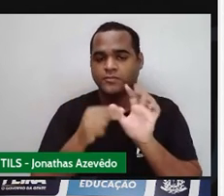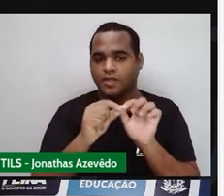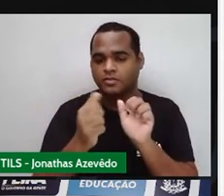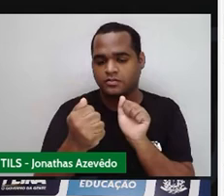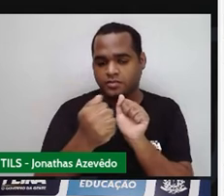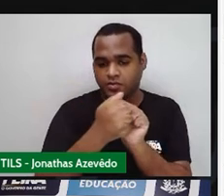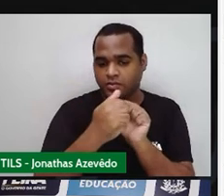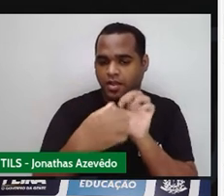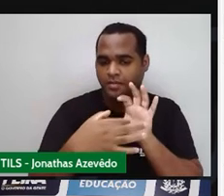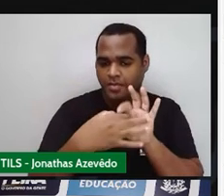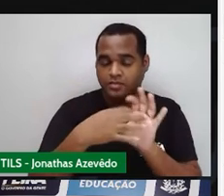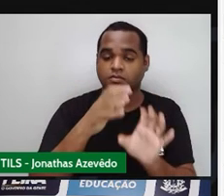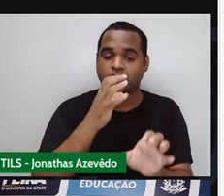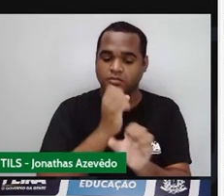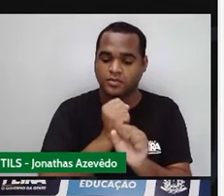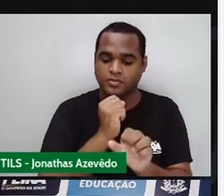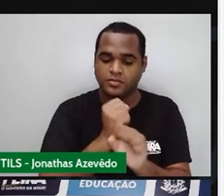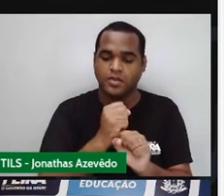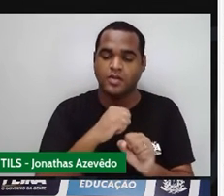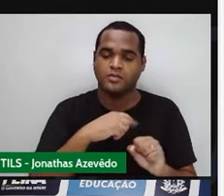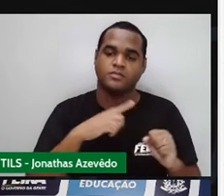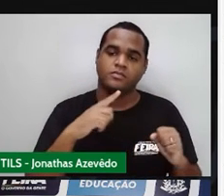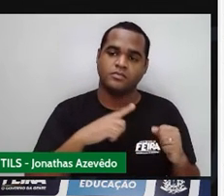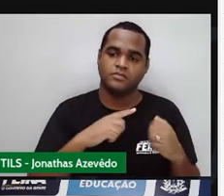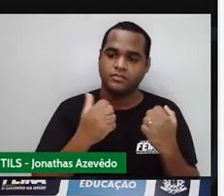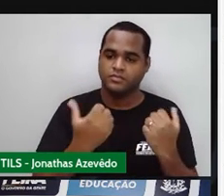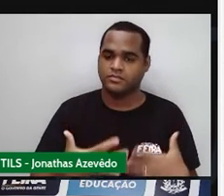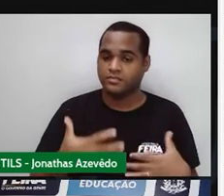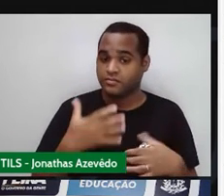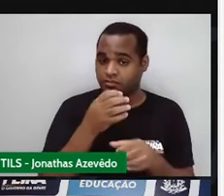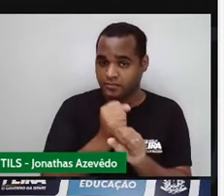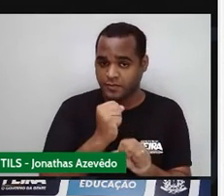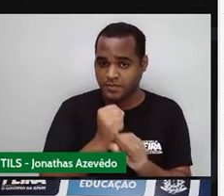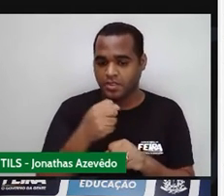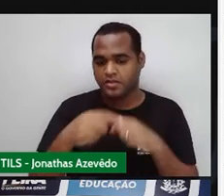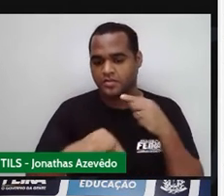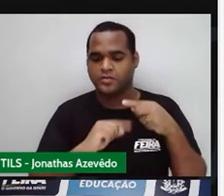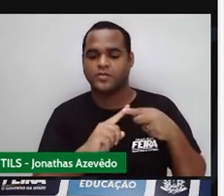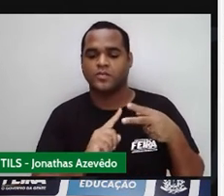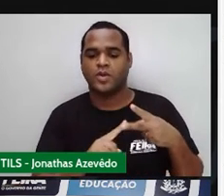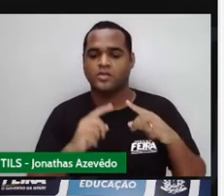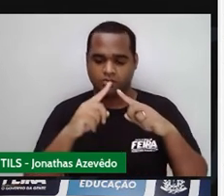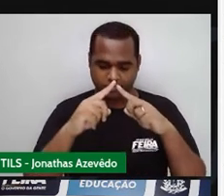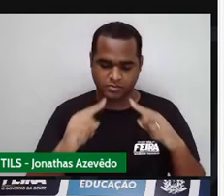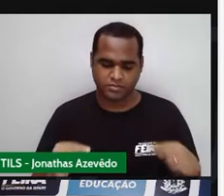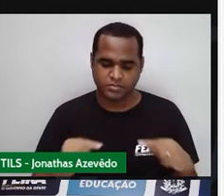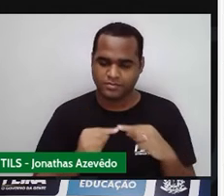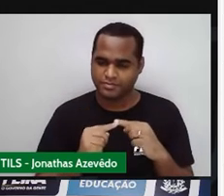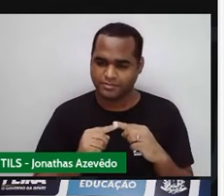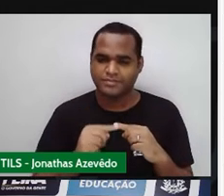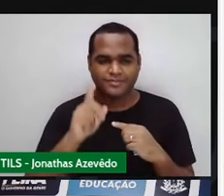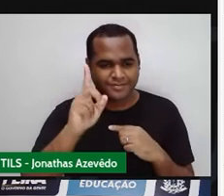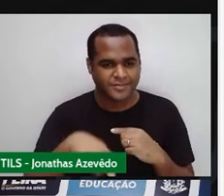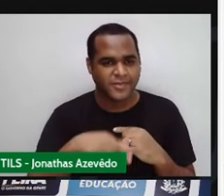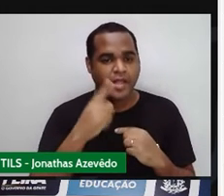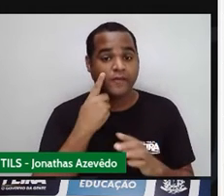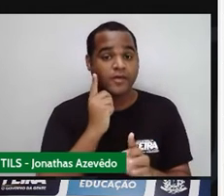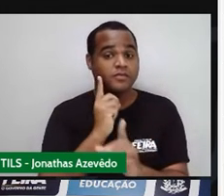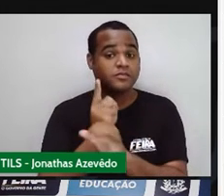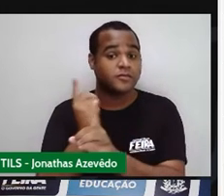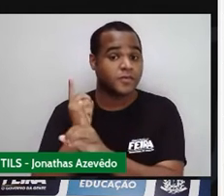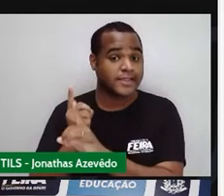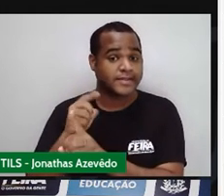de fazer a soma das áreas dos dois triângulos é para a gente encontrar a área do